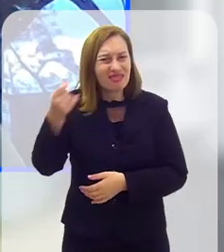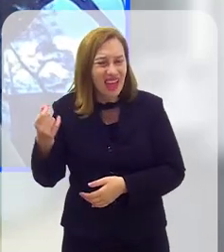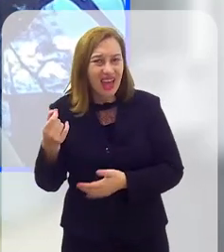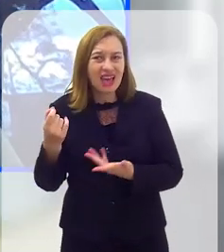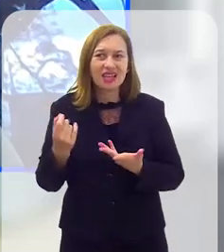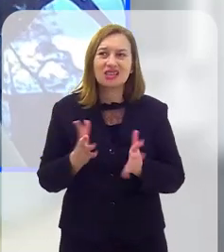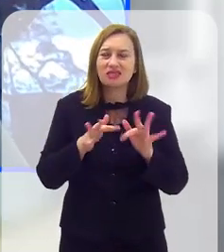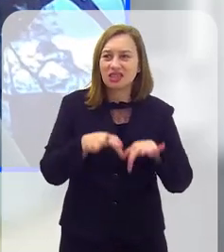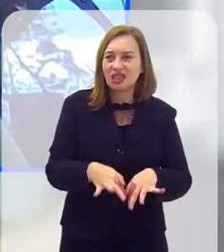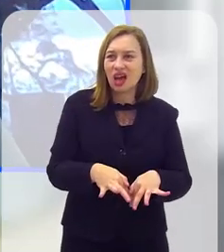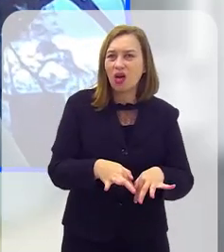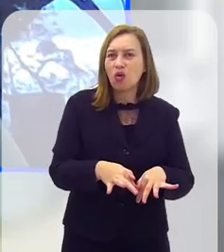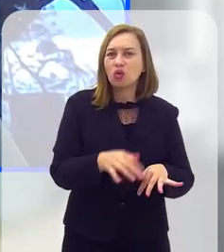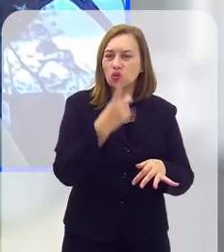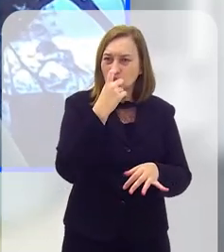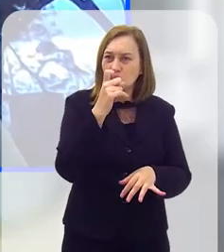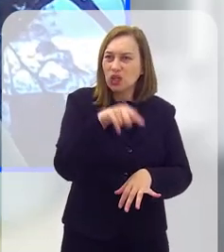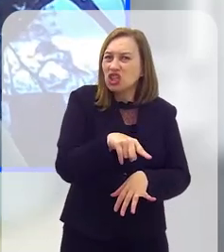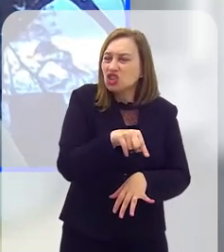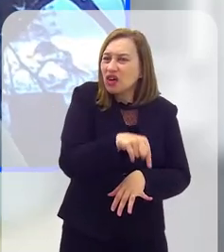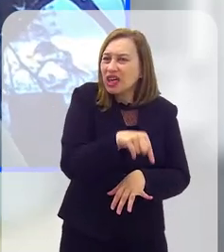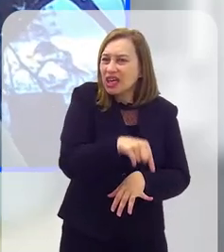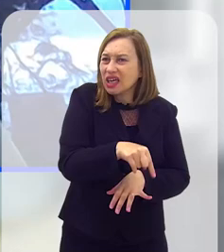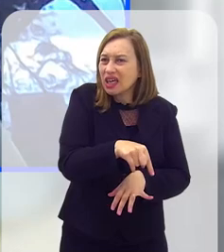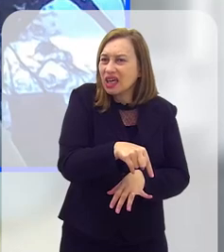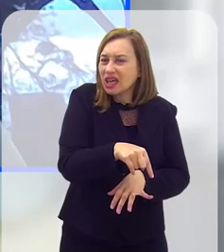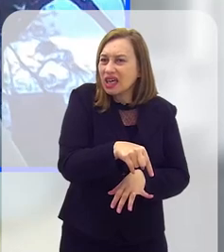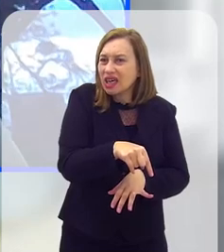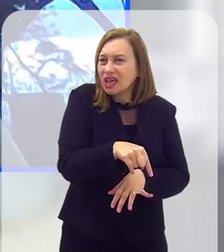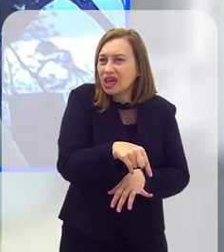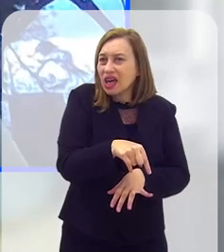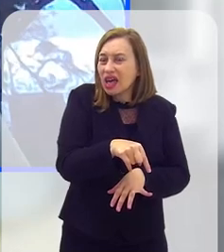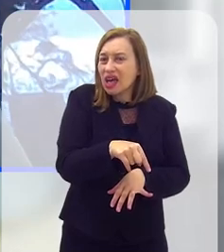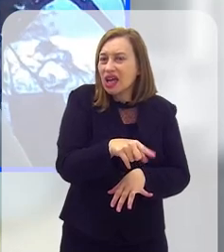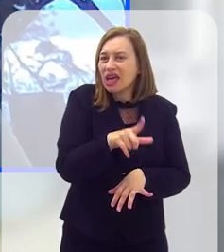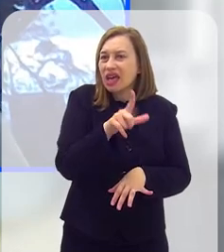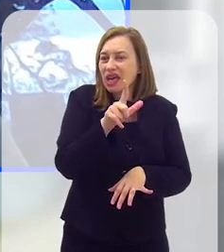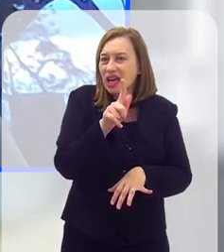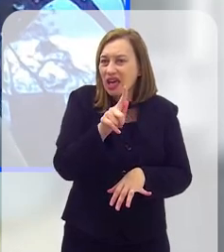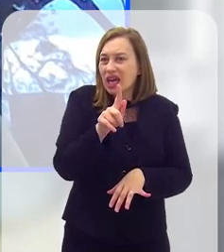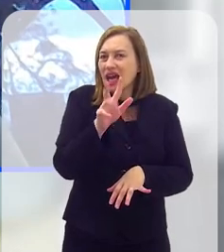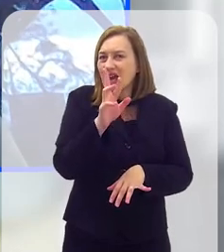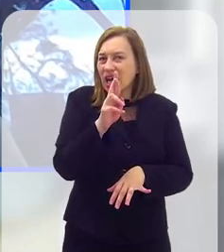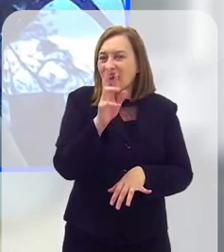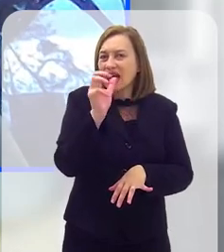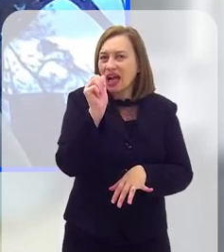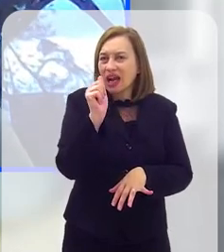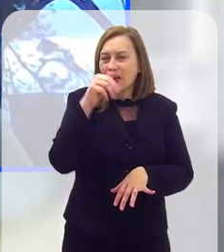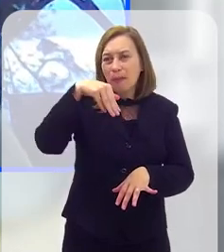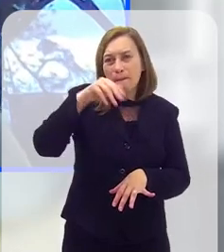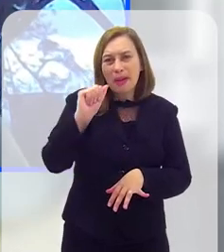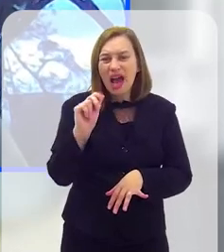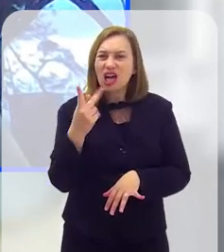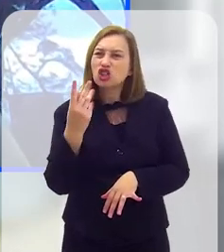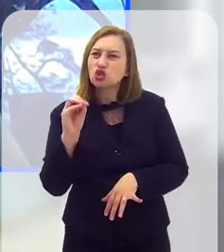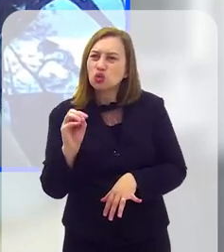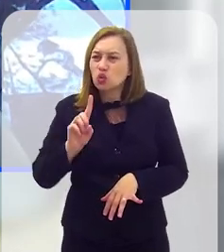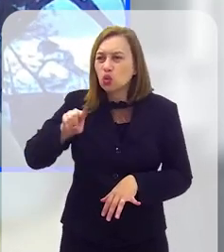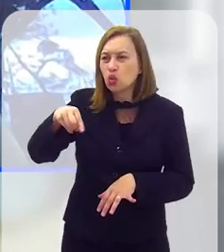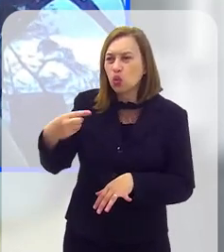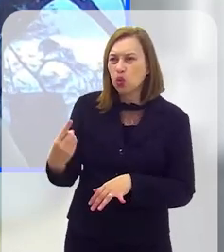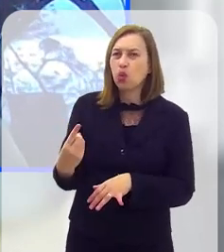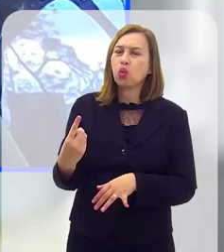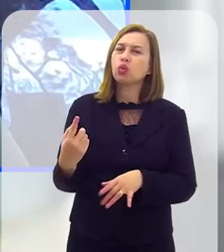2010, a disposição final dos resíduos aqui da grande metrópole era o engramacho, que era também outra